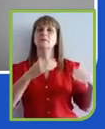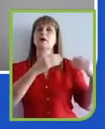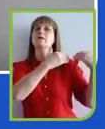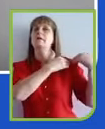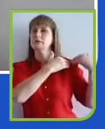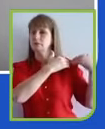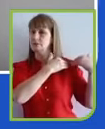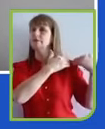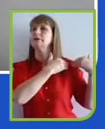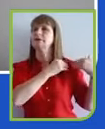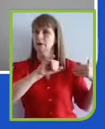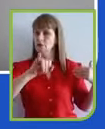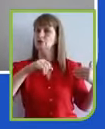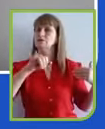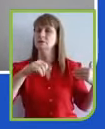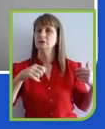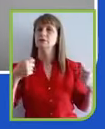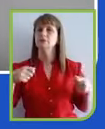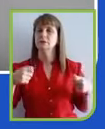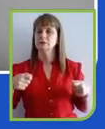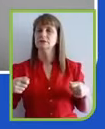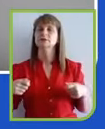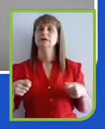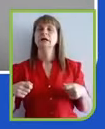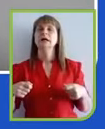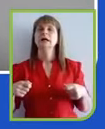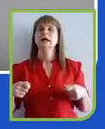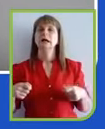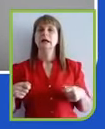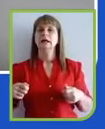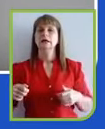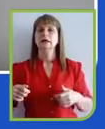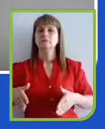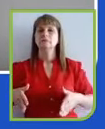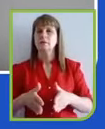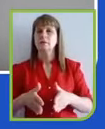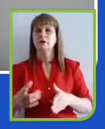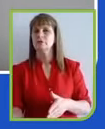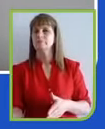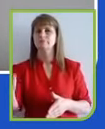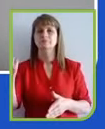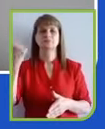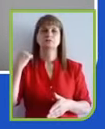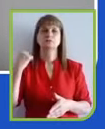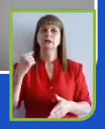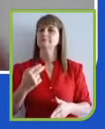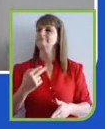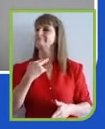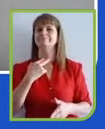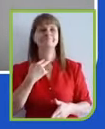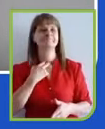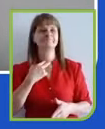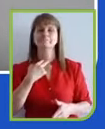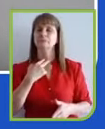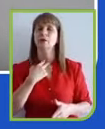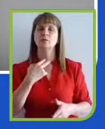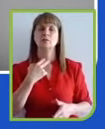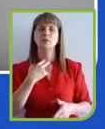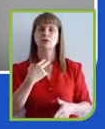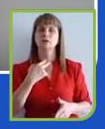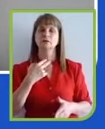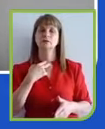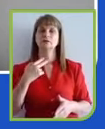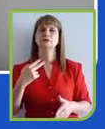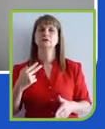volta, ela é complexa, eu acredito que hoje o setor empresarial ainda não está preparado para